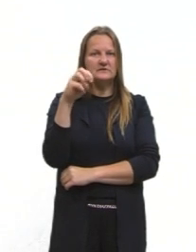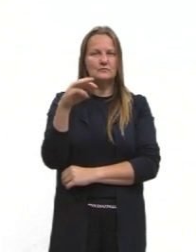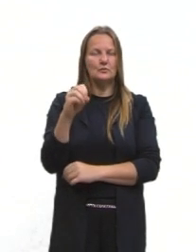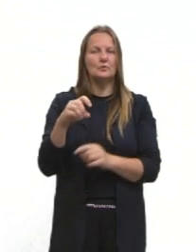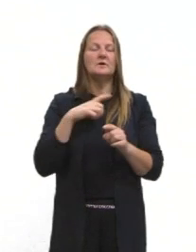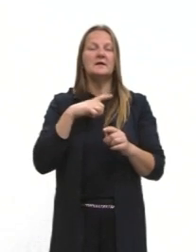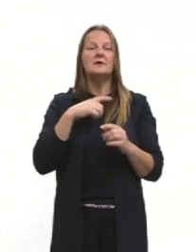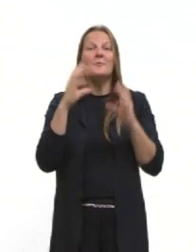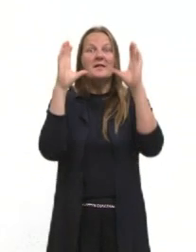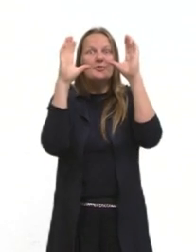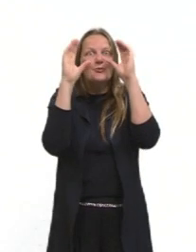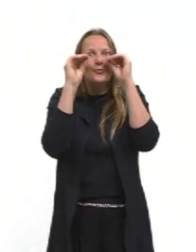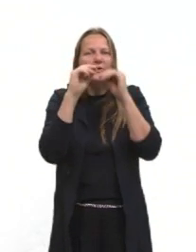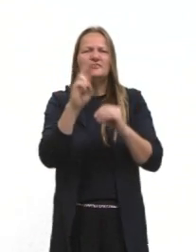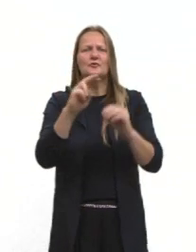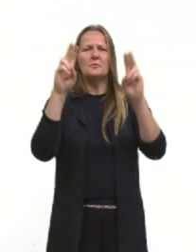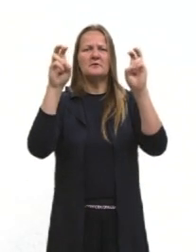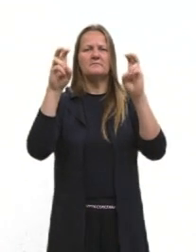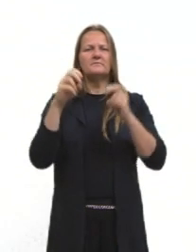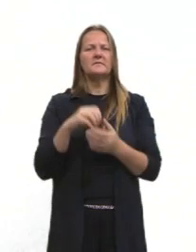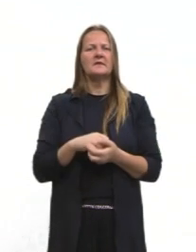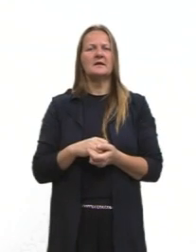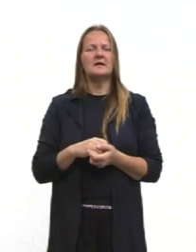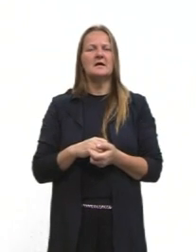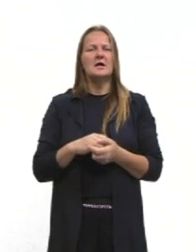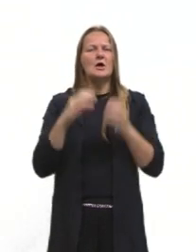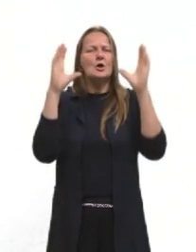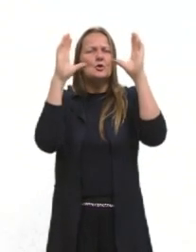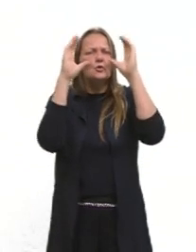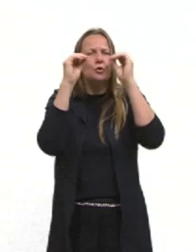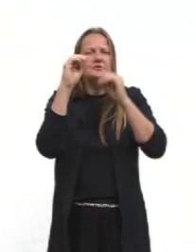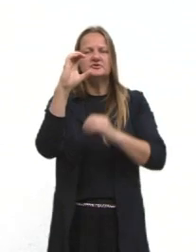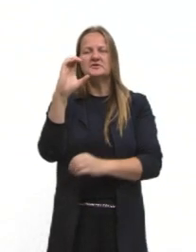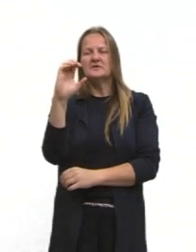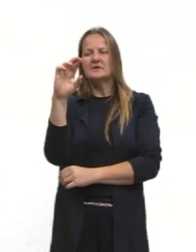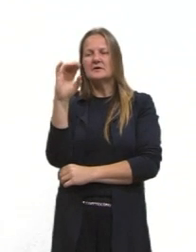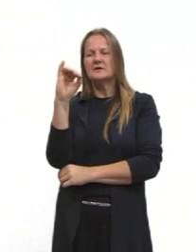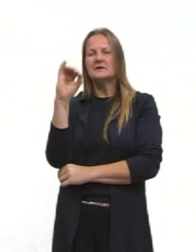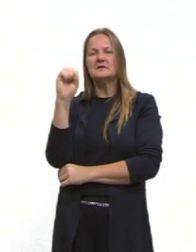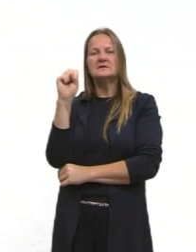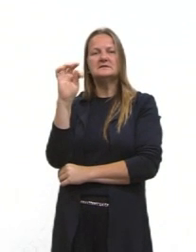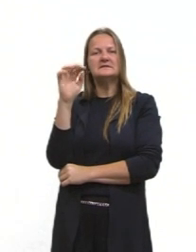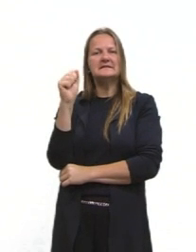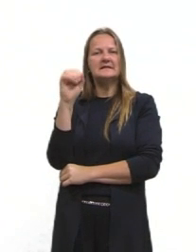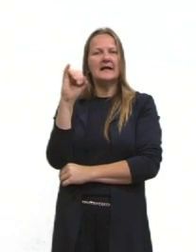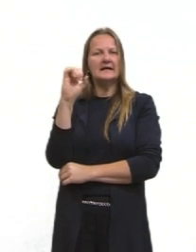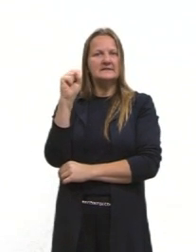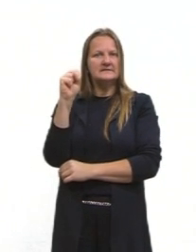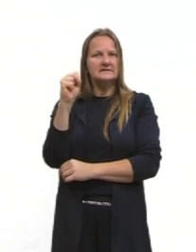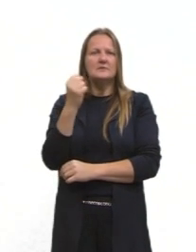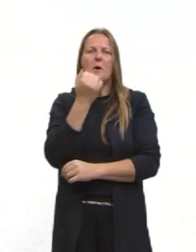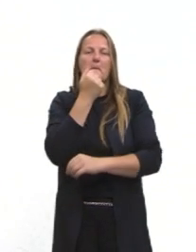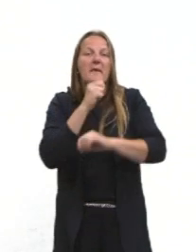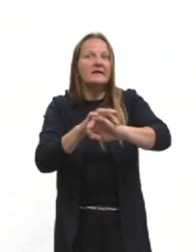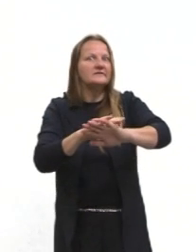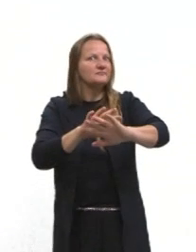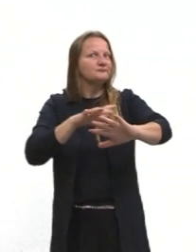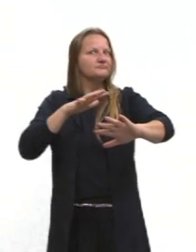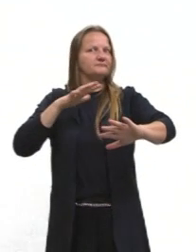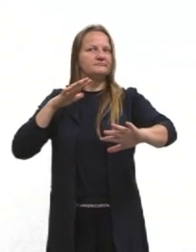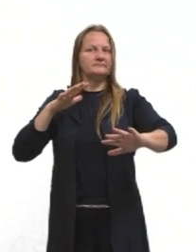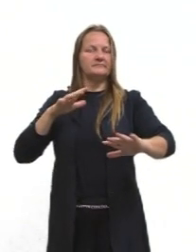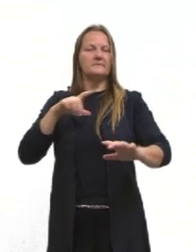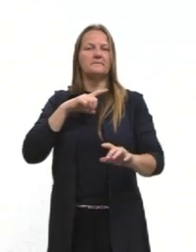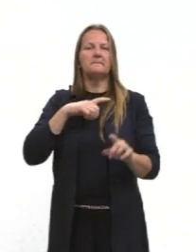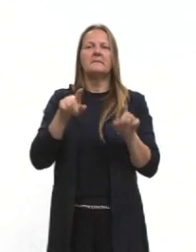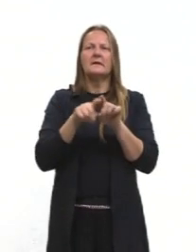cristais e os pogrons. E isso é uma parte muito interessante, muito importante, retomando o que a gente conversou